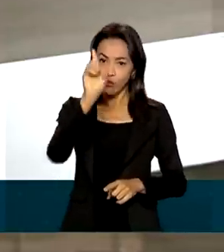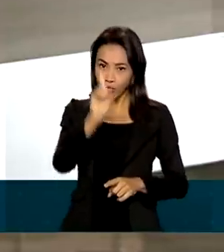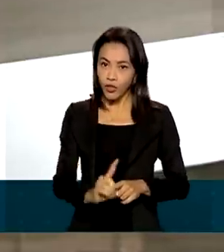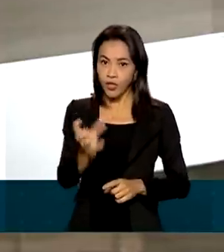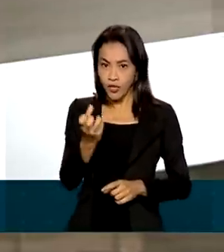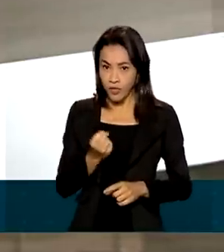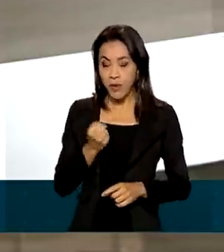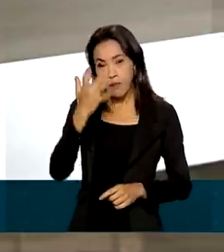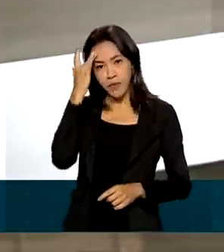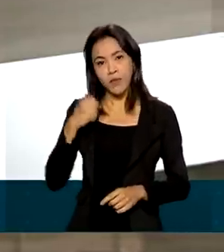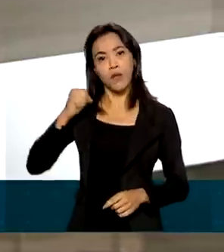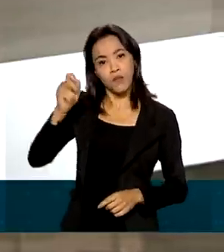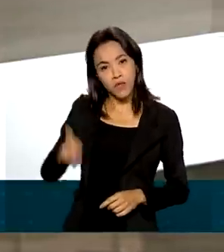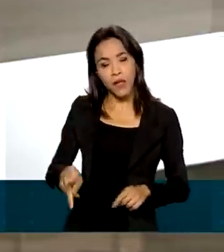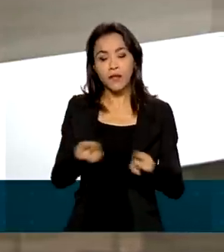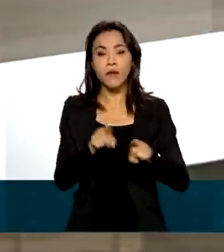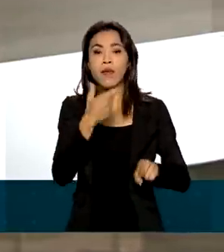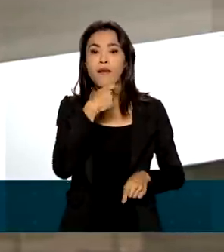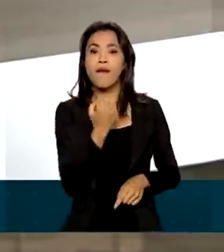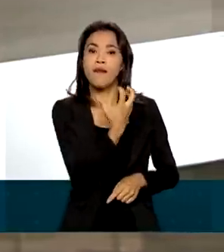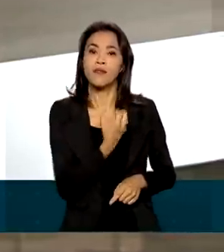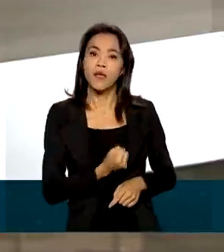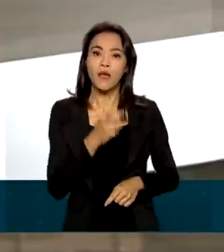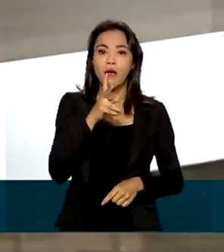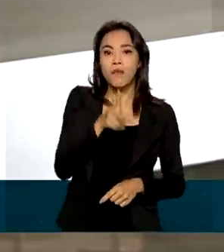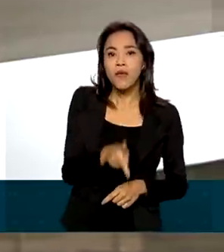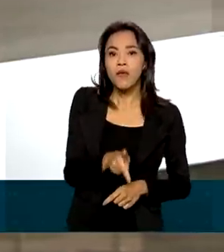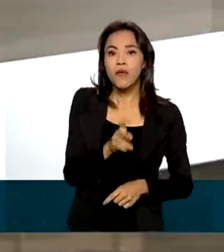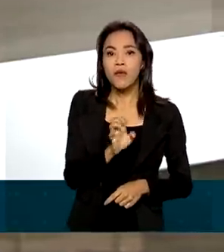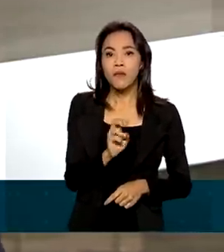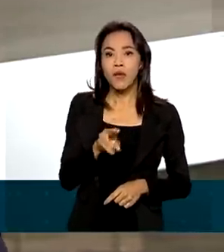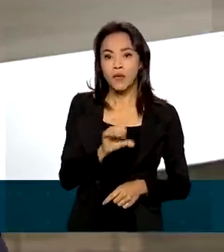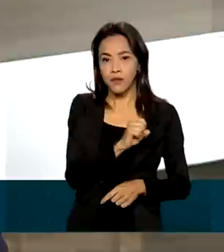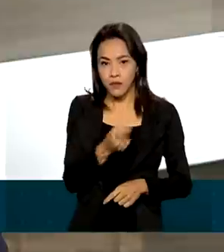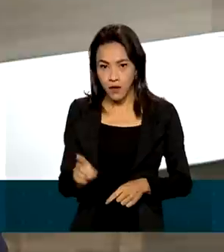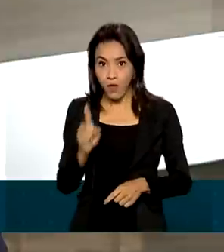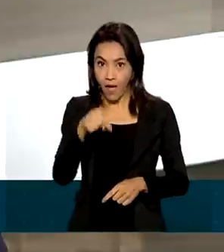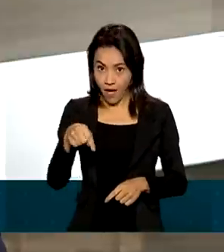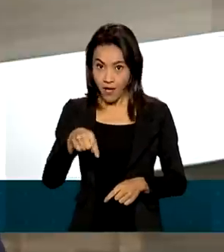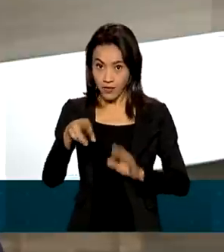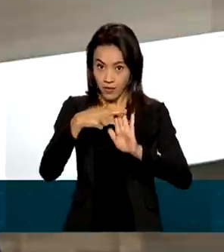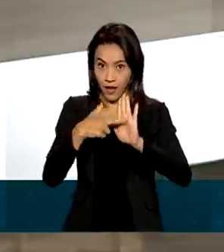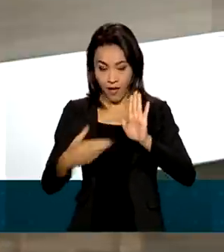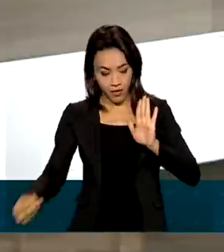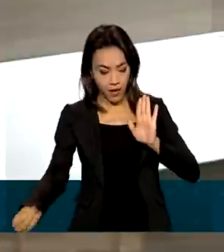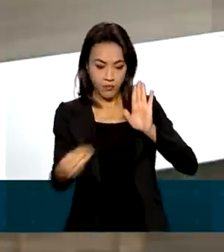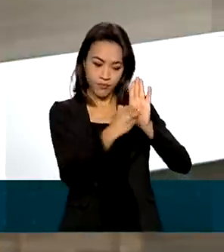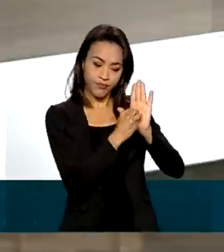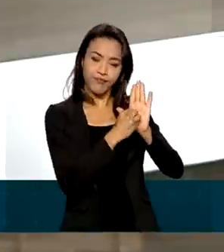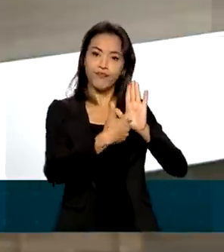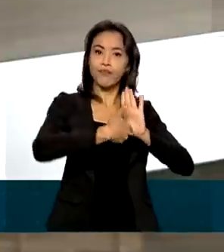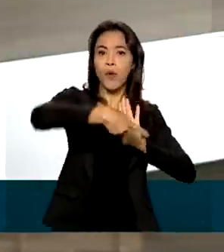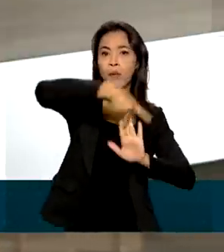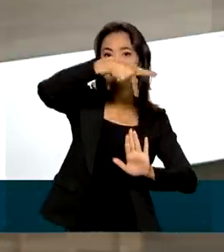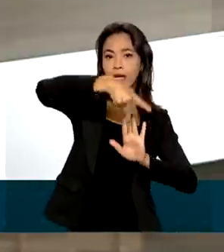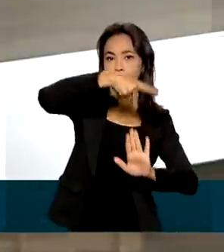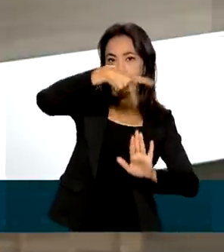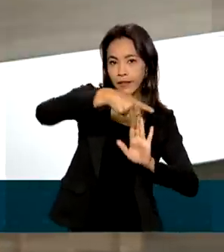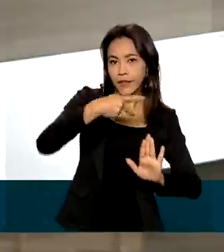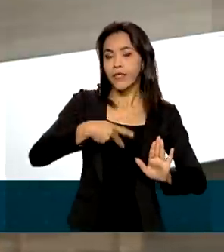e pensionistas do INSS. As regras do adiantamento estão em uma portaria da Diretoria de Benefícios do